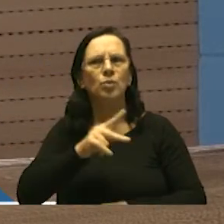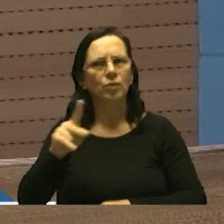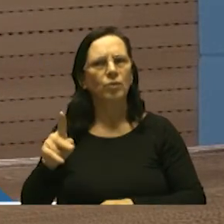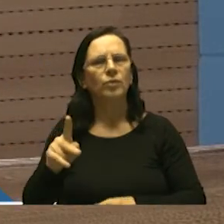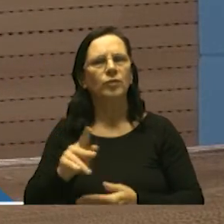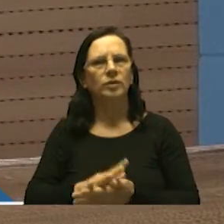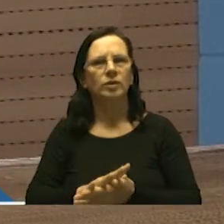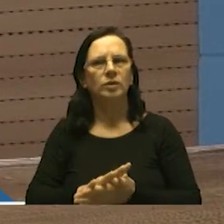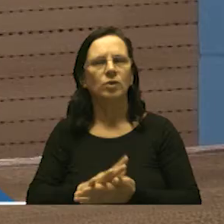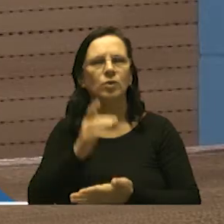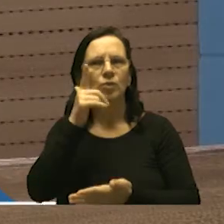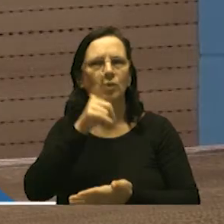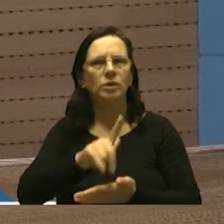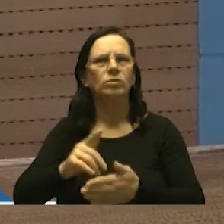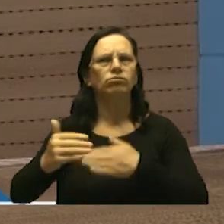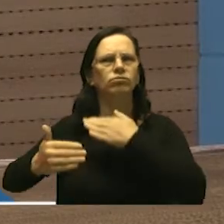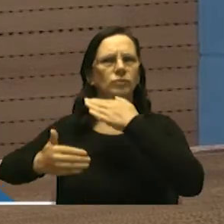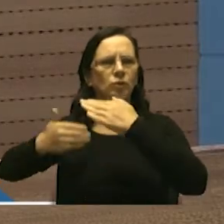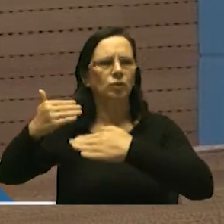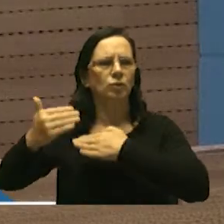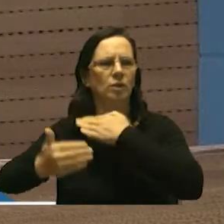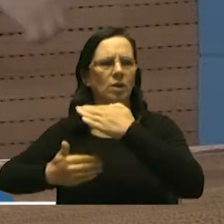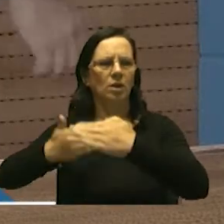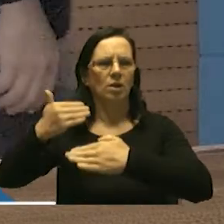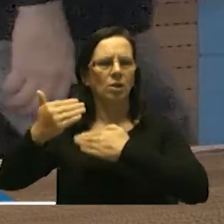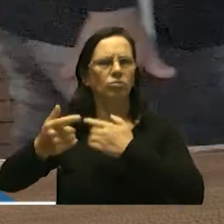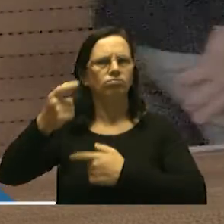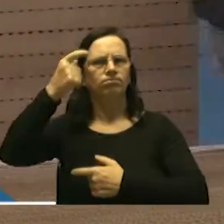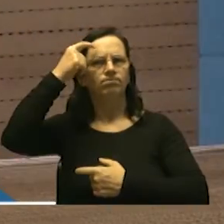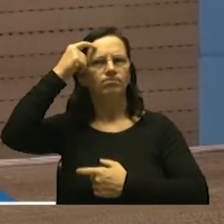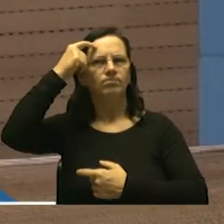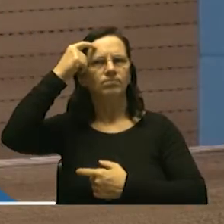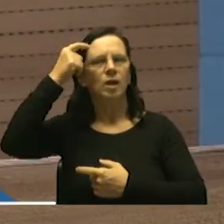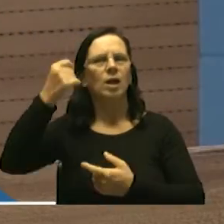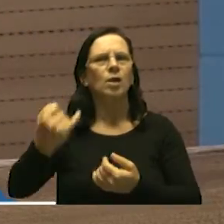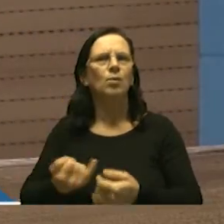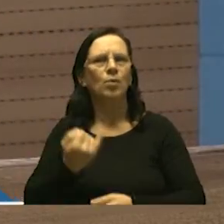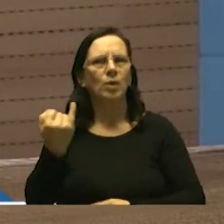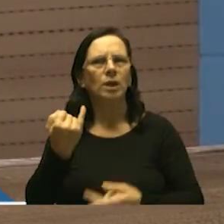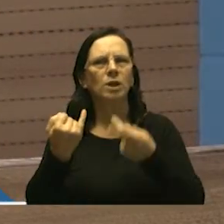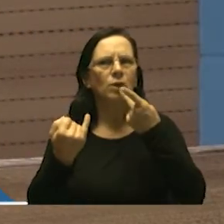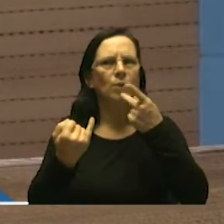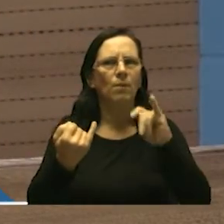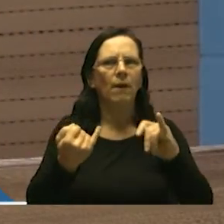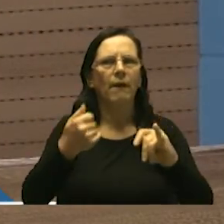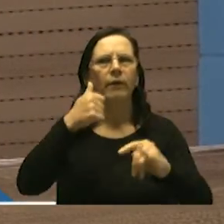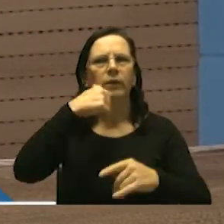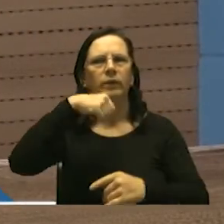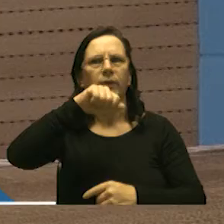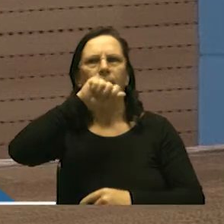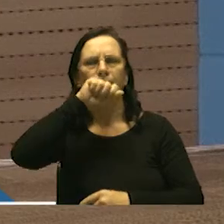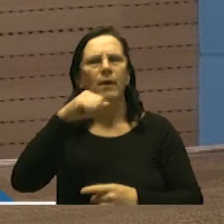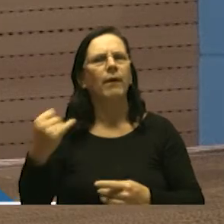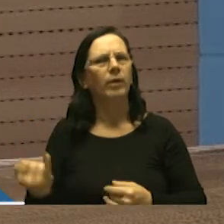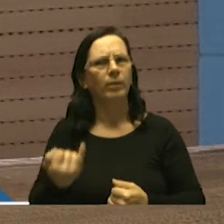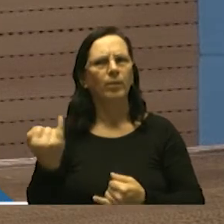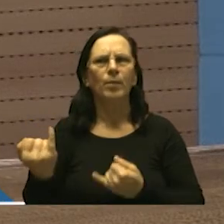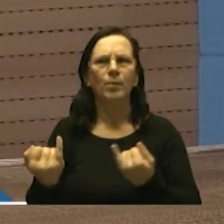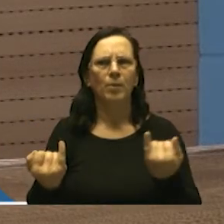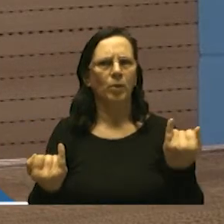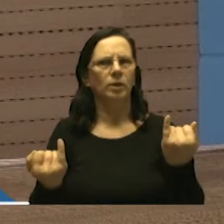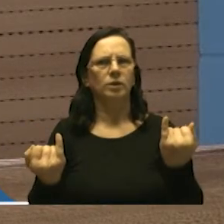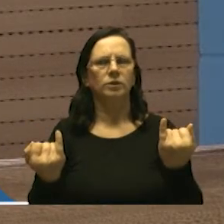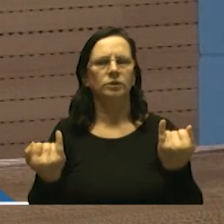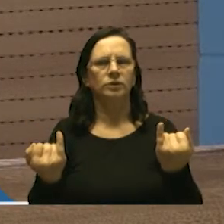conseguiram através de todo um trabalho conscientizar a importância do pai e da mãe foi lá na escola vereador Lala